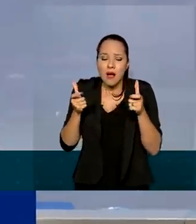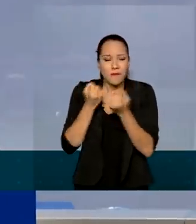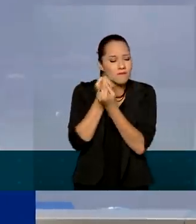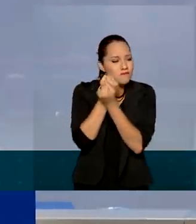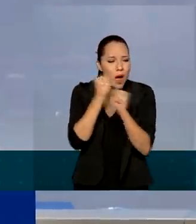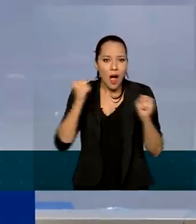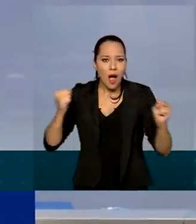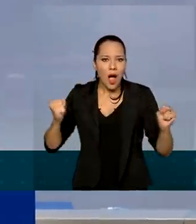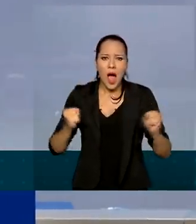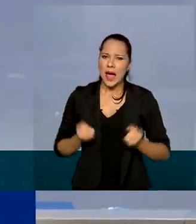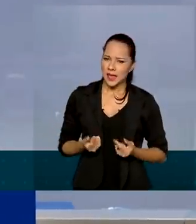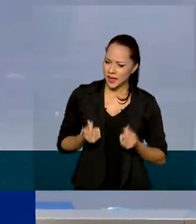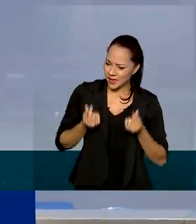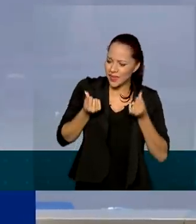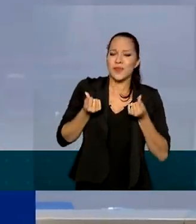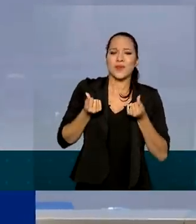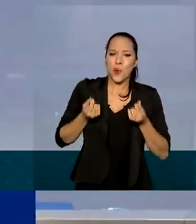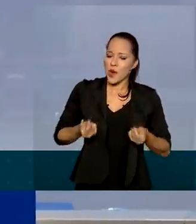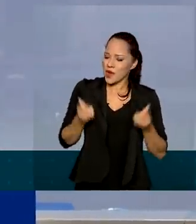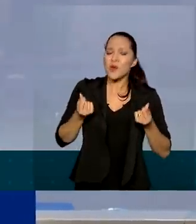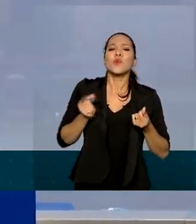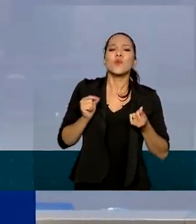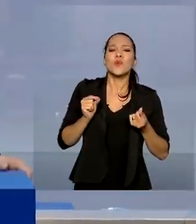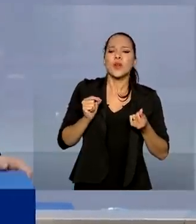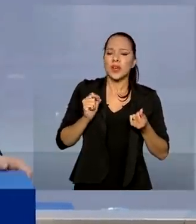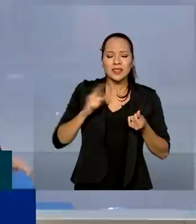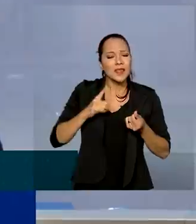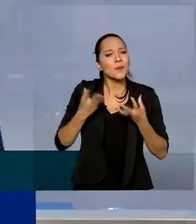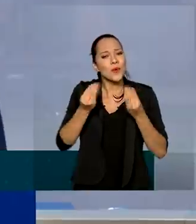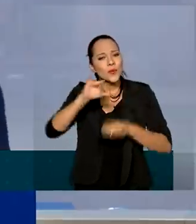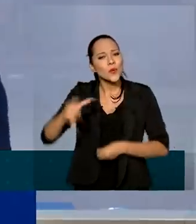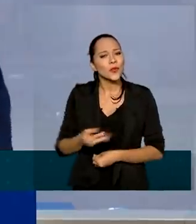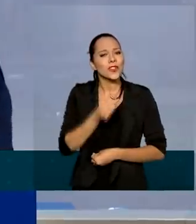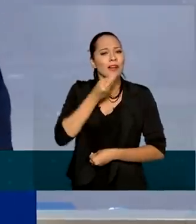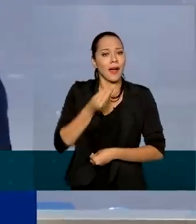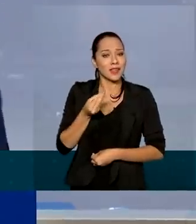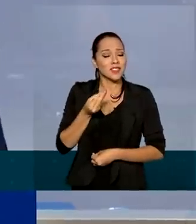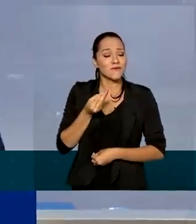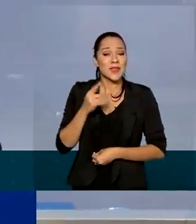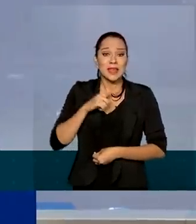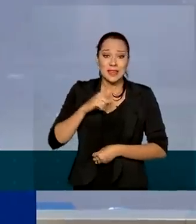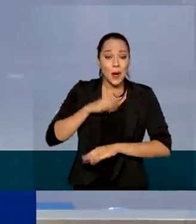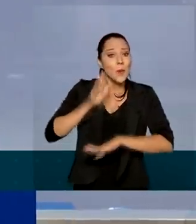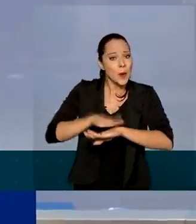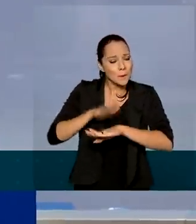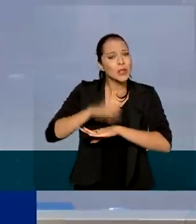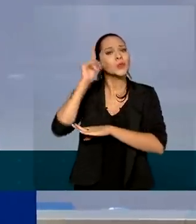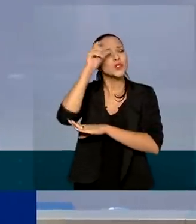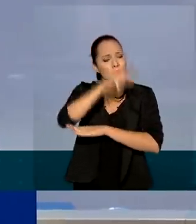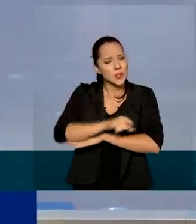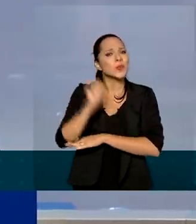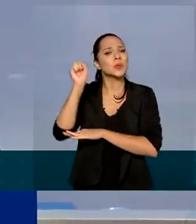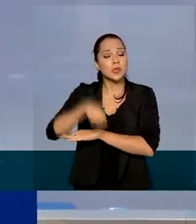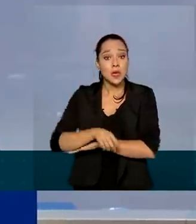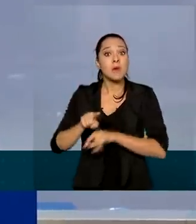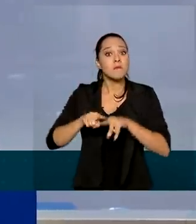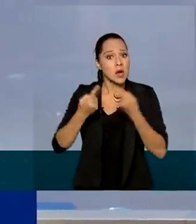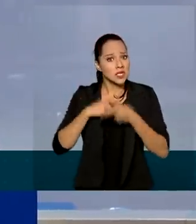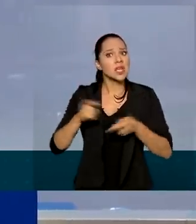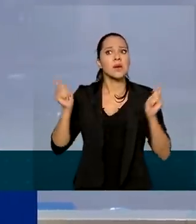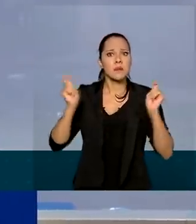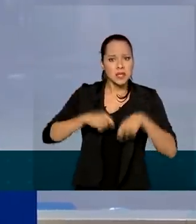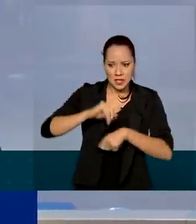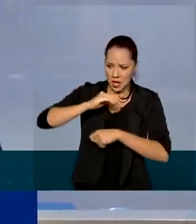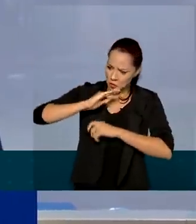um país rico, rico em oportunidades, que atravessa um momento difícil sim, mas que tem capacidade de se